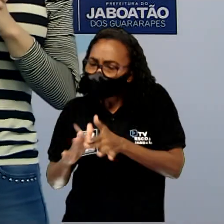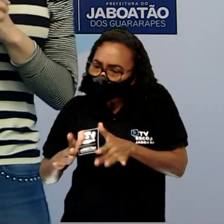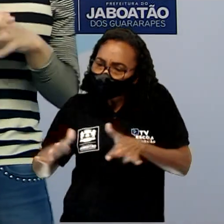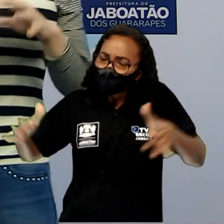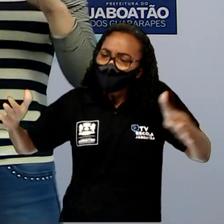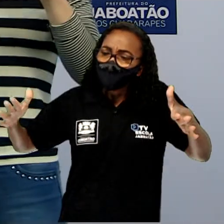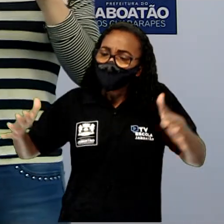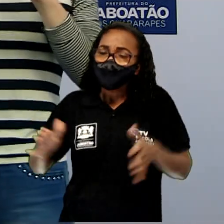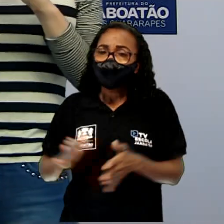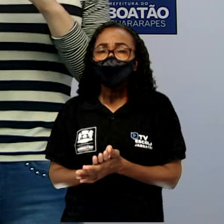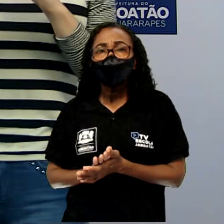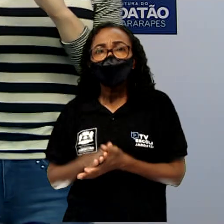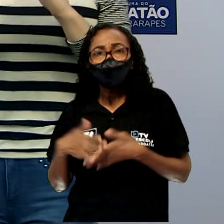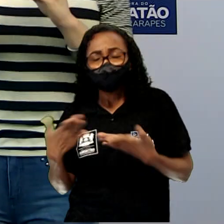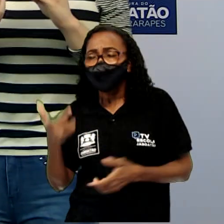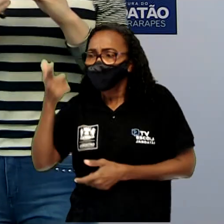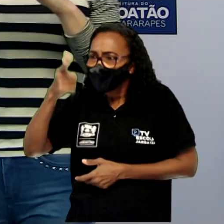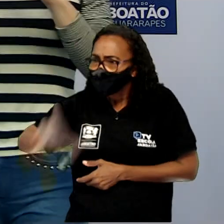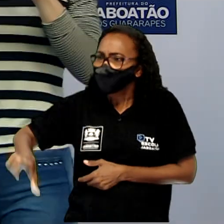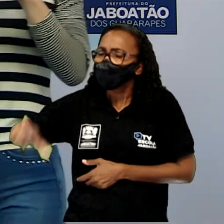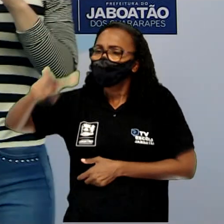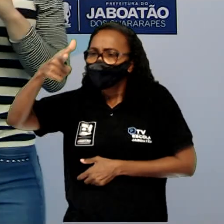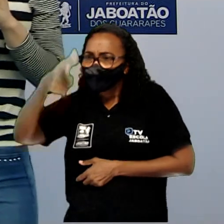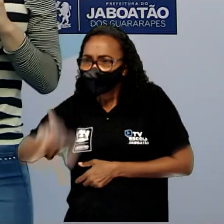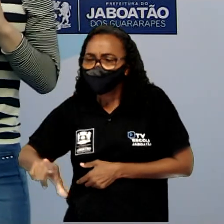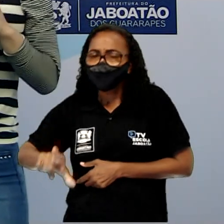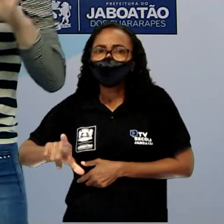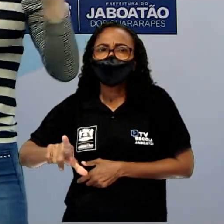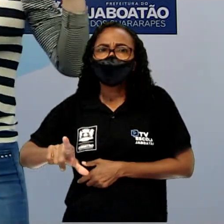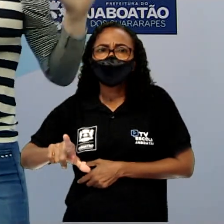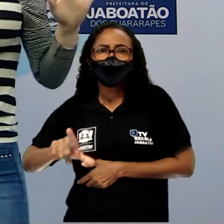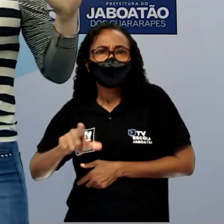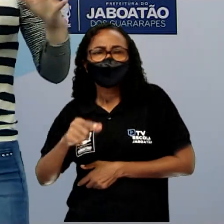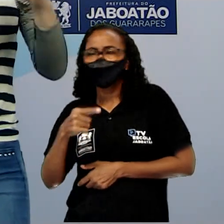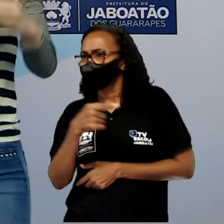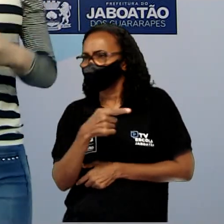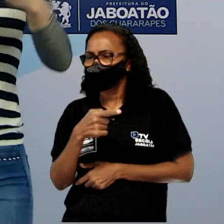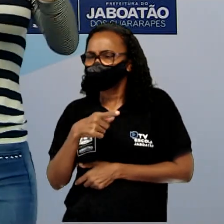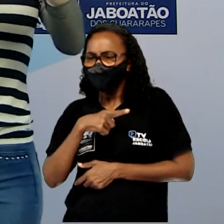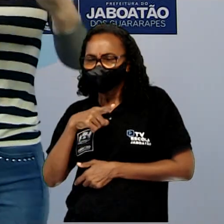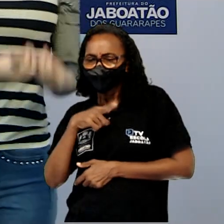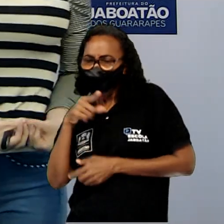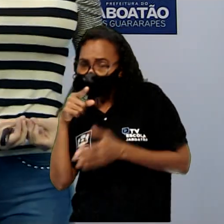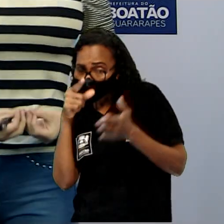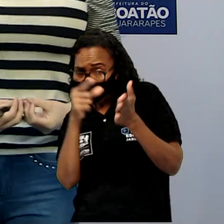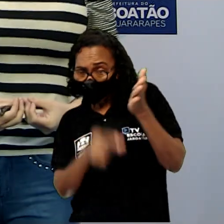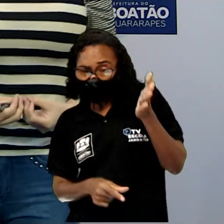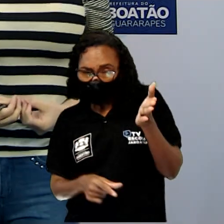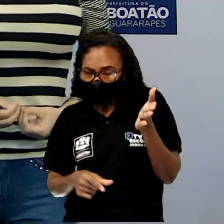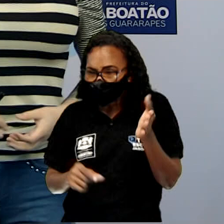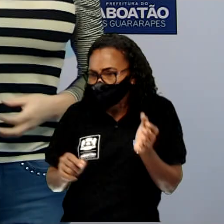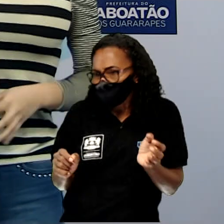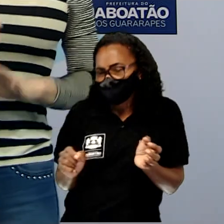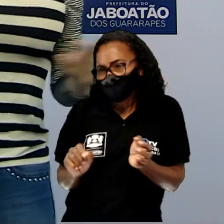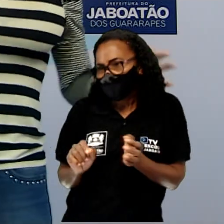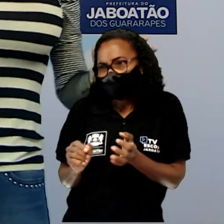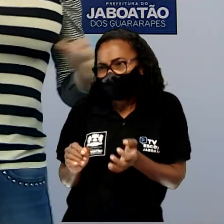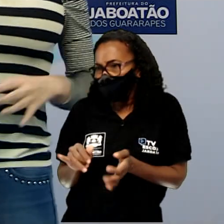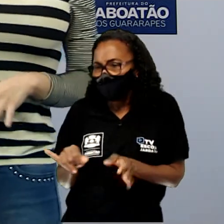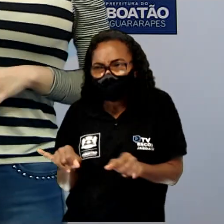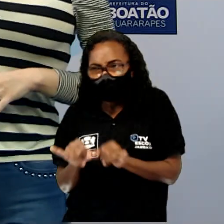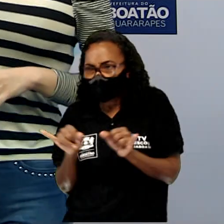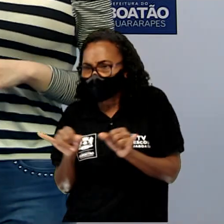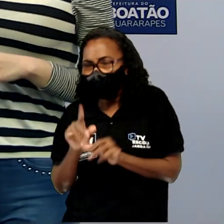Pois bem, a repetição, ela não está aqui à toa. Ela foi pensada para causar um efeito. Na